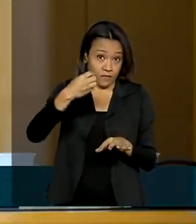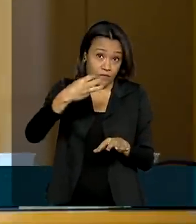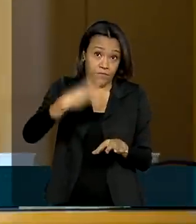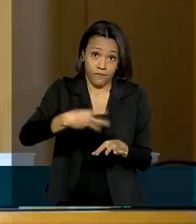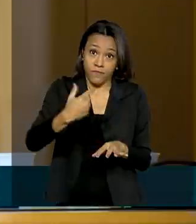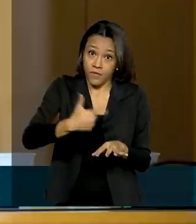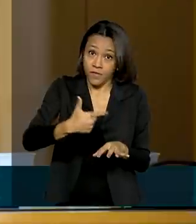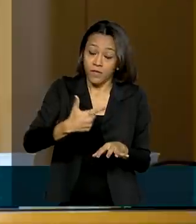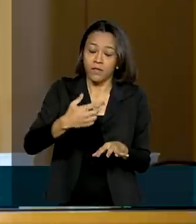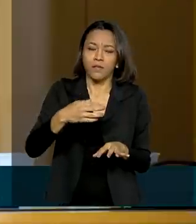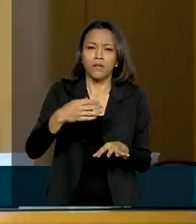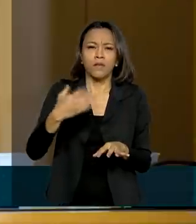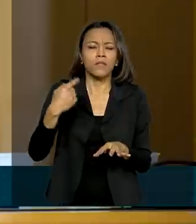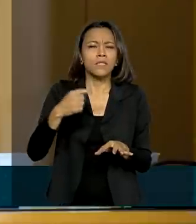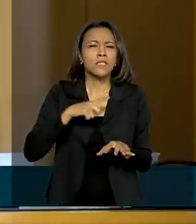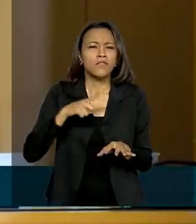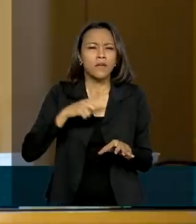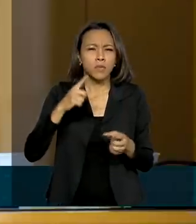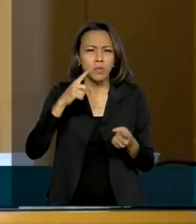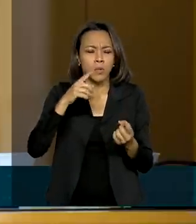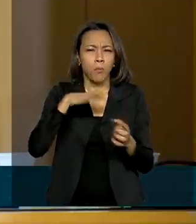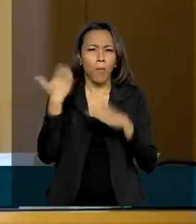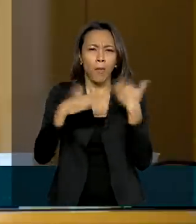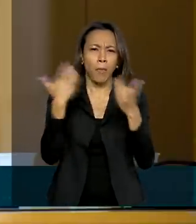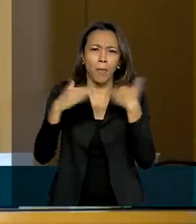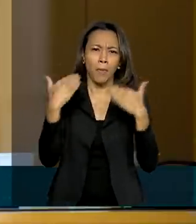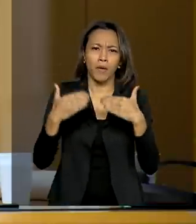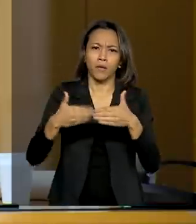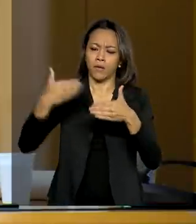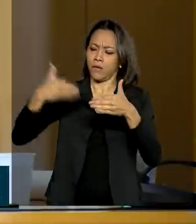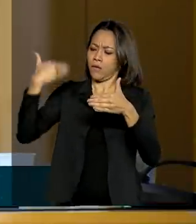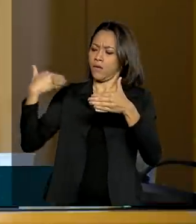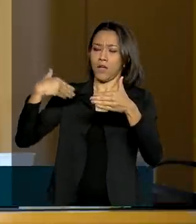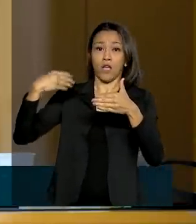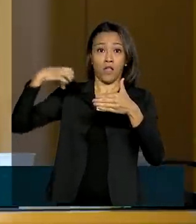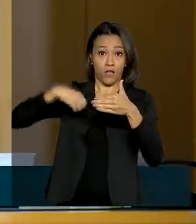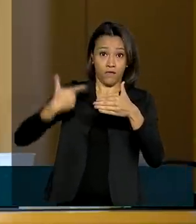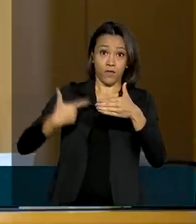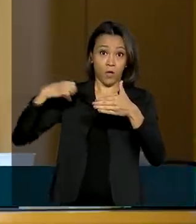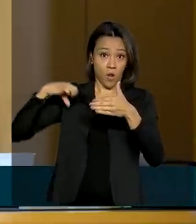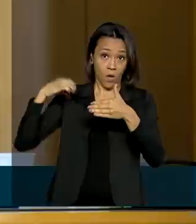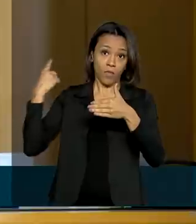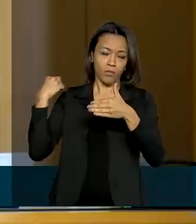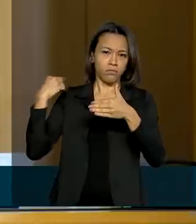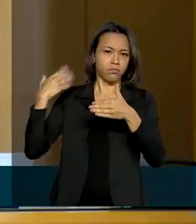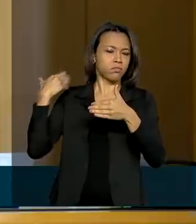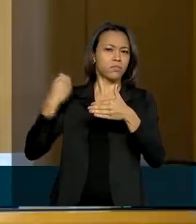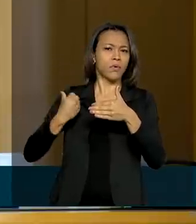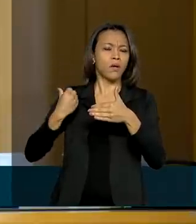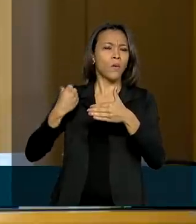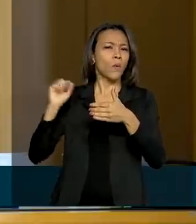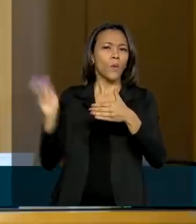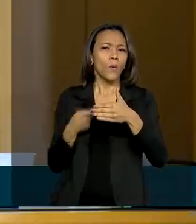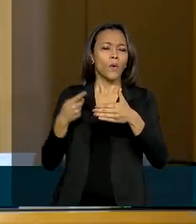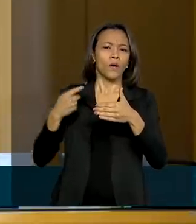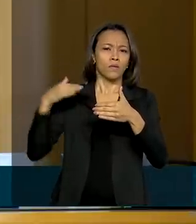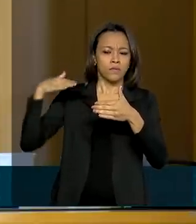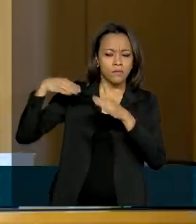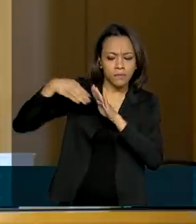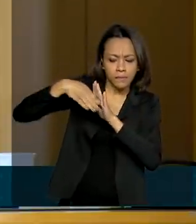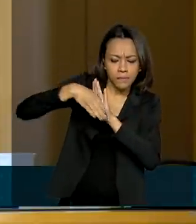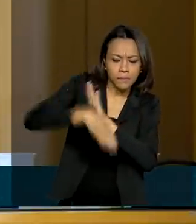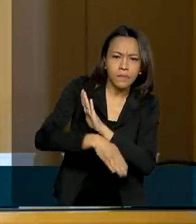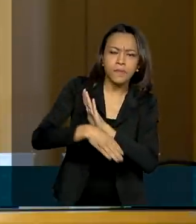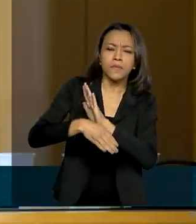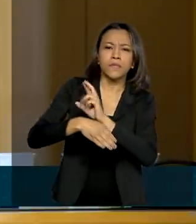platô de óbitos e que, a partir da 29ª, a gente, sim, significativamente tivemos uma queda